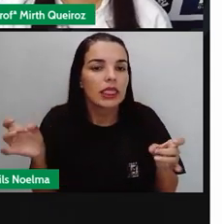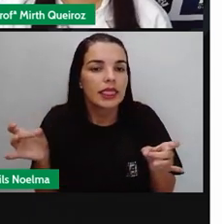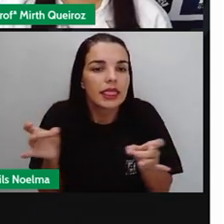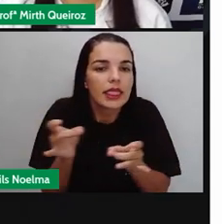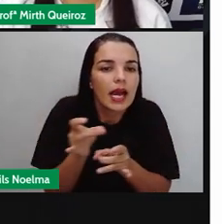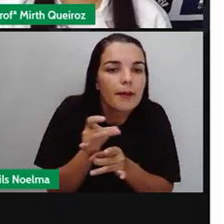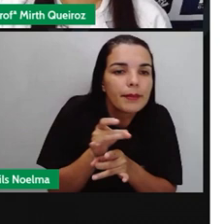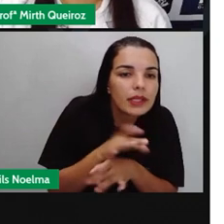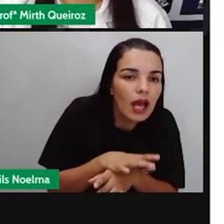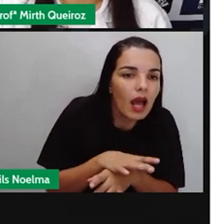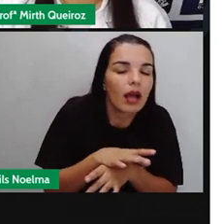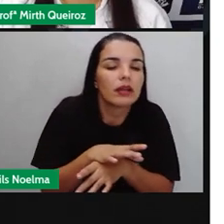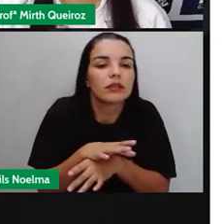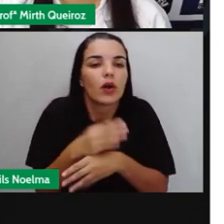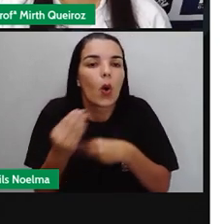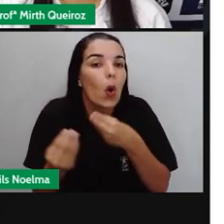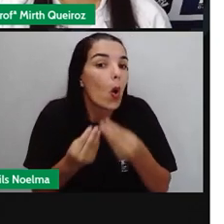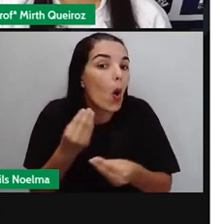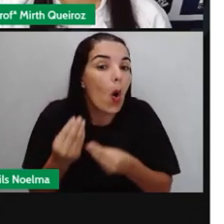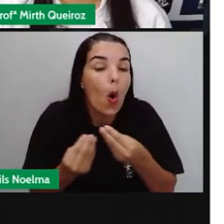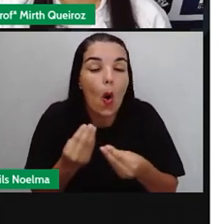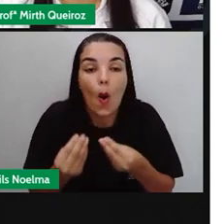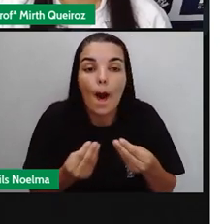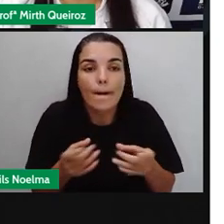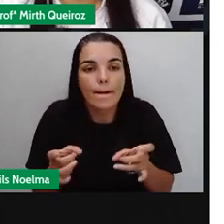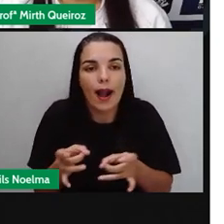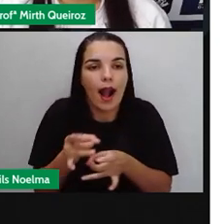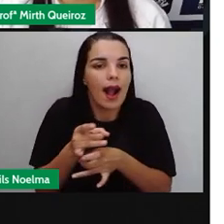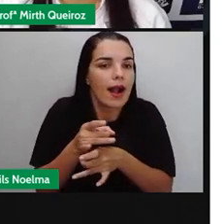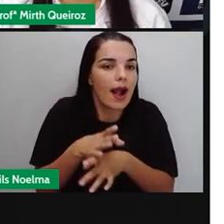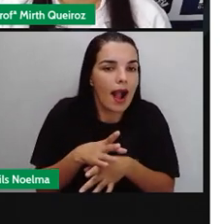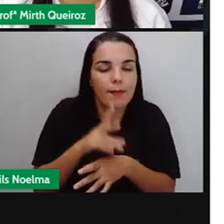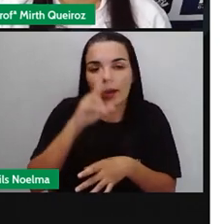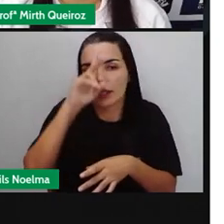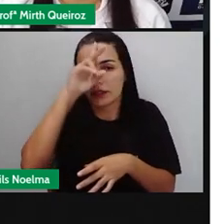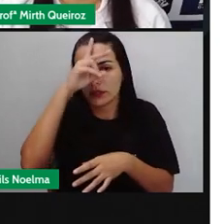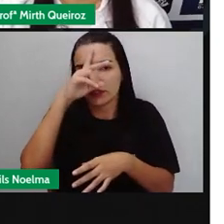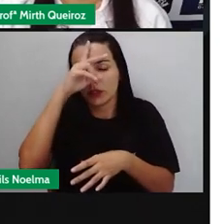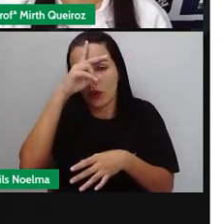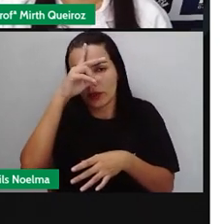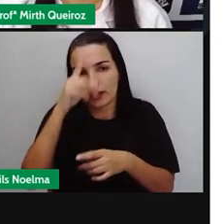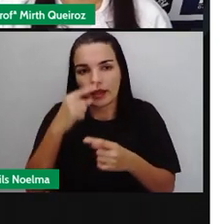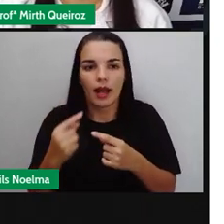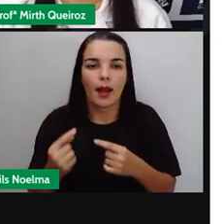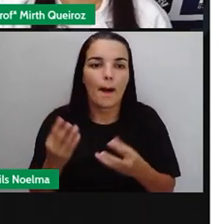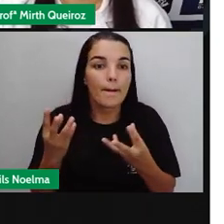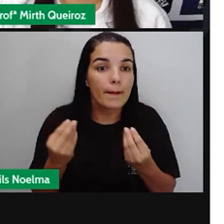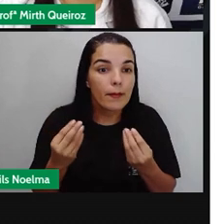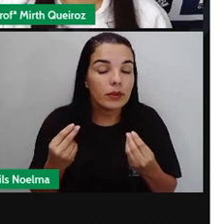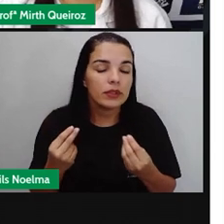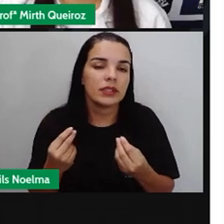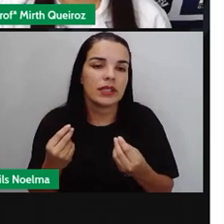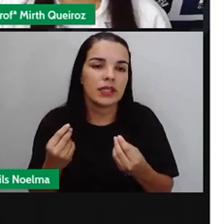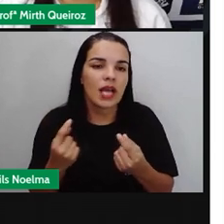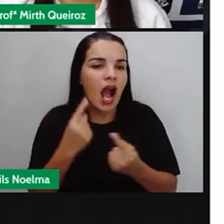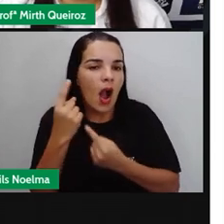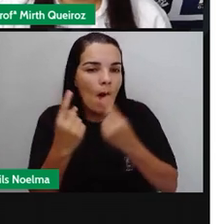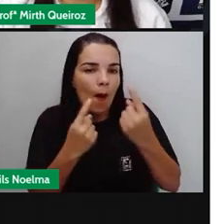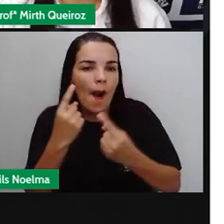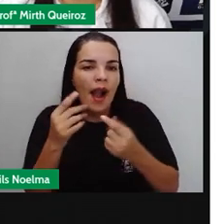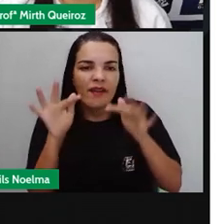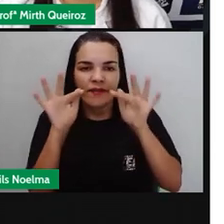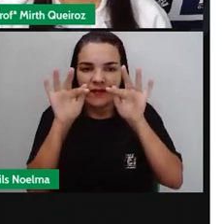Deve ter o desfecho Que é o encerramento Da narrativa Que geralmente Seria aí Com o final